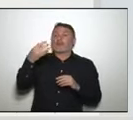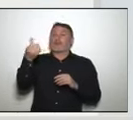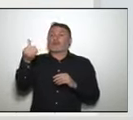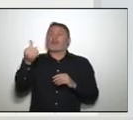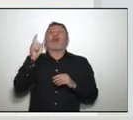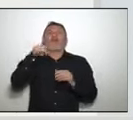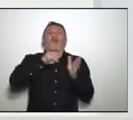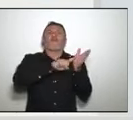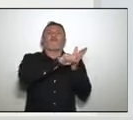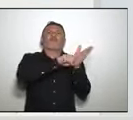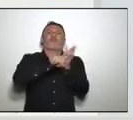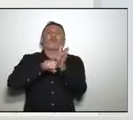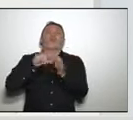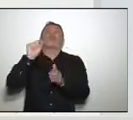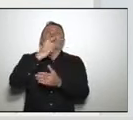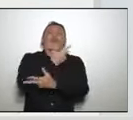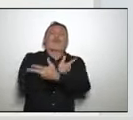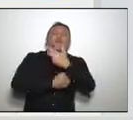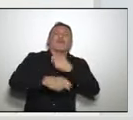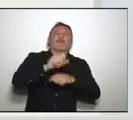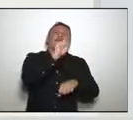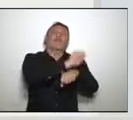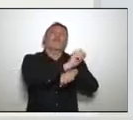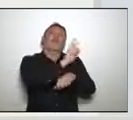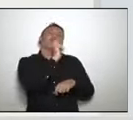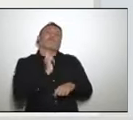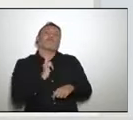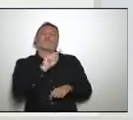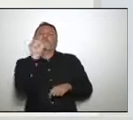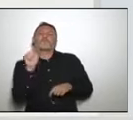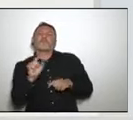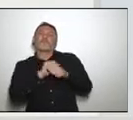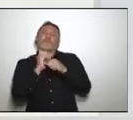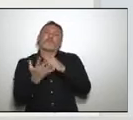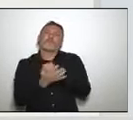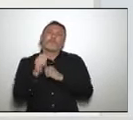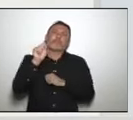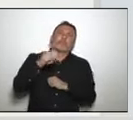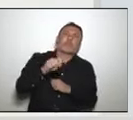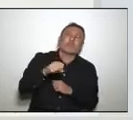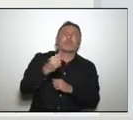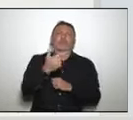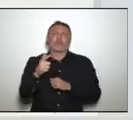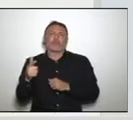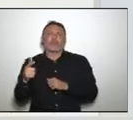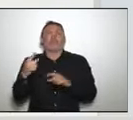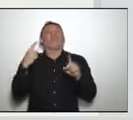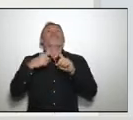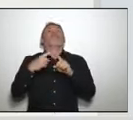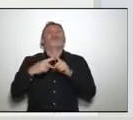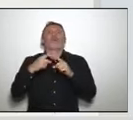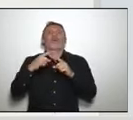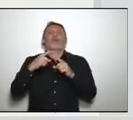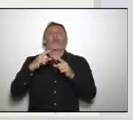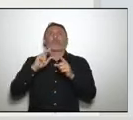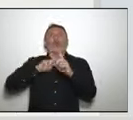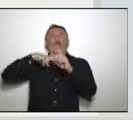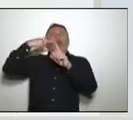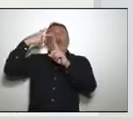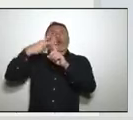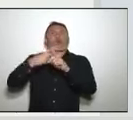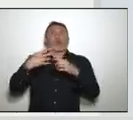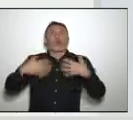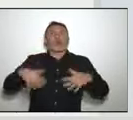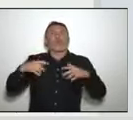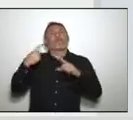maiores do que o boletim porque o sistema captou, então, do sistema privado e captou dos municípios todas